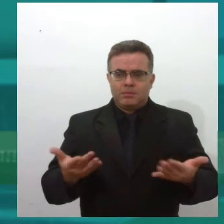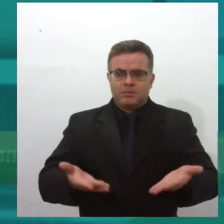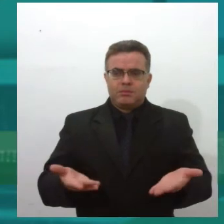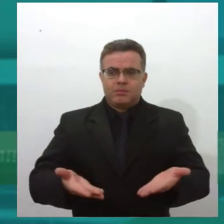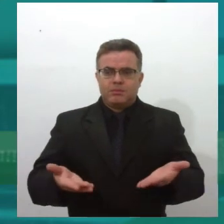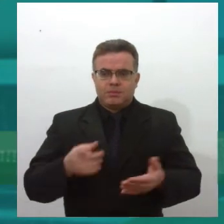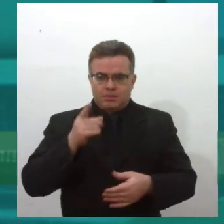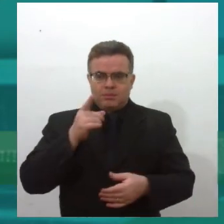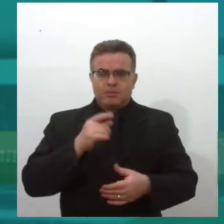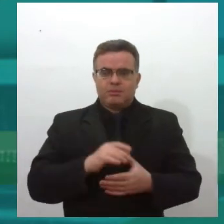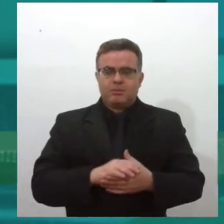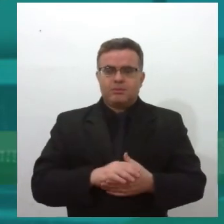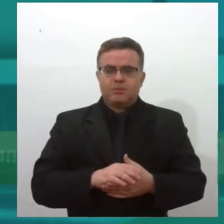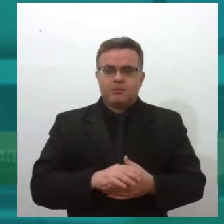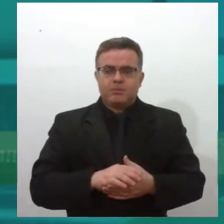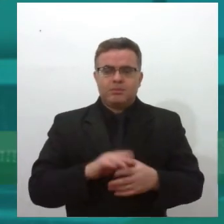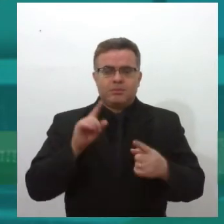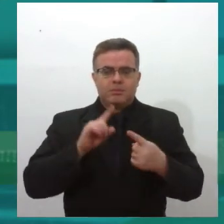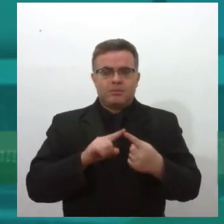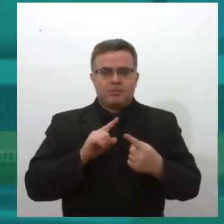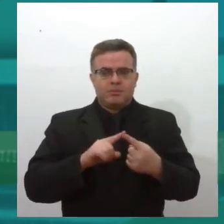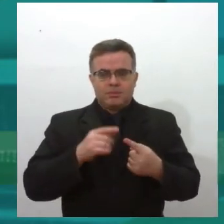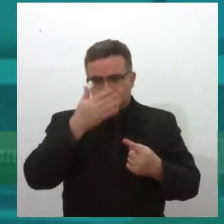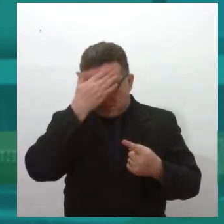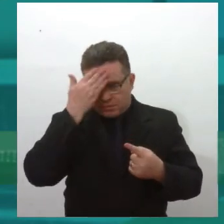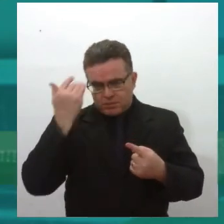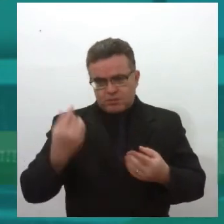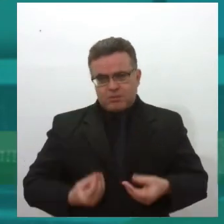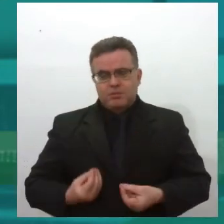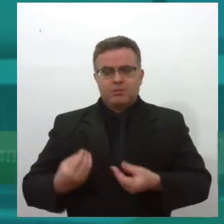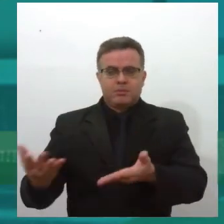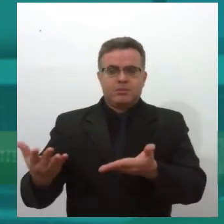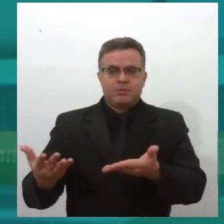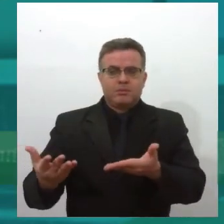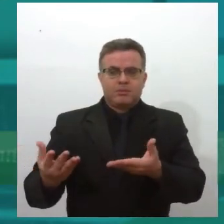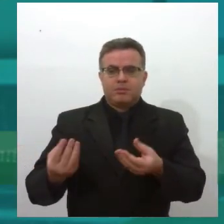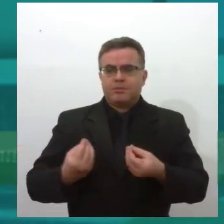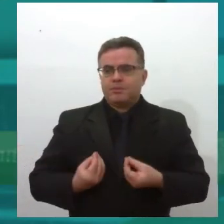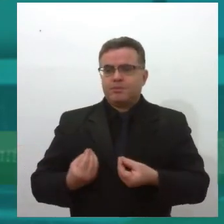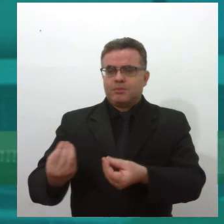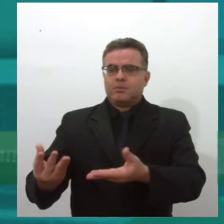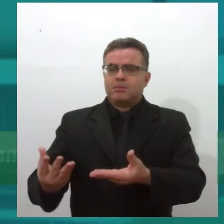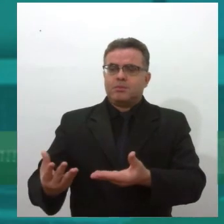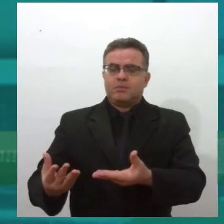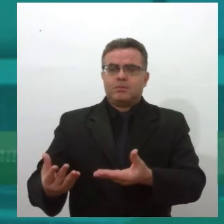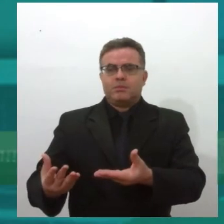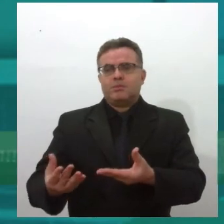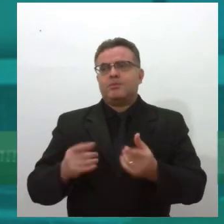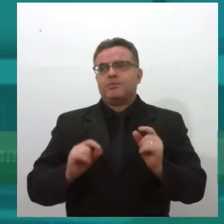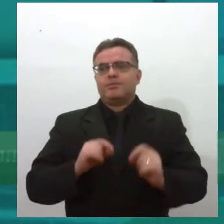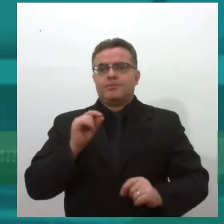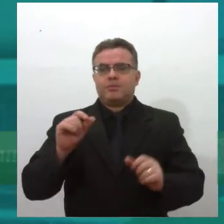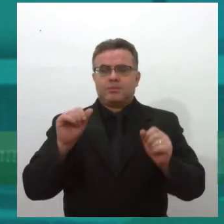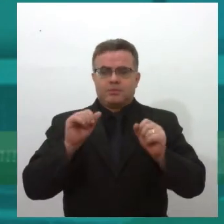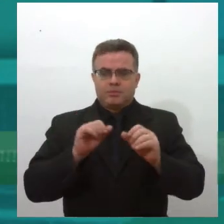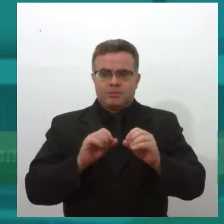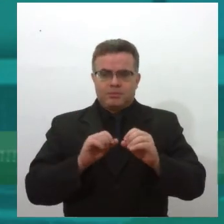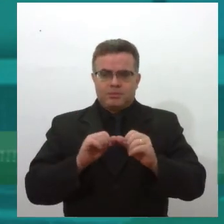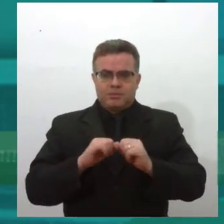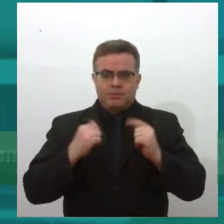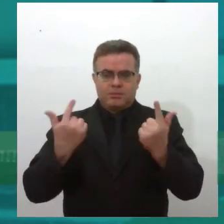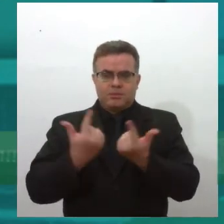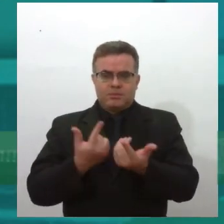né, então são duas coisas, uma coisa é a doação de órgãos, então, por exemplo, essa iniciativa da Assembleia de Sergipe,